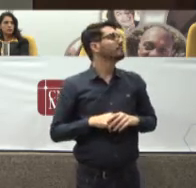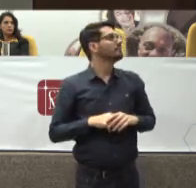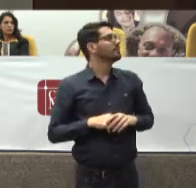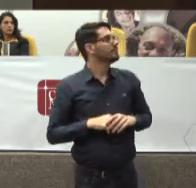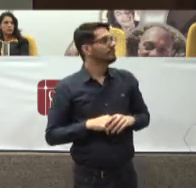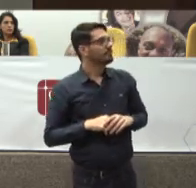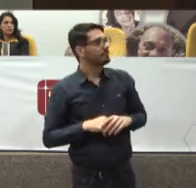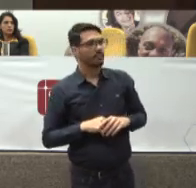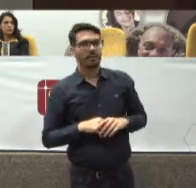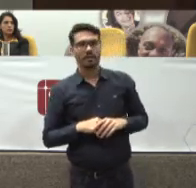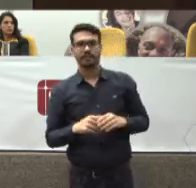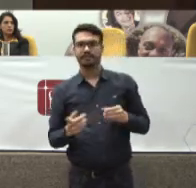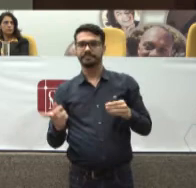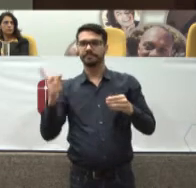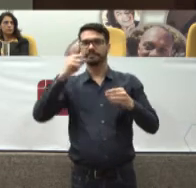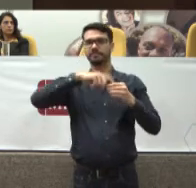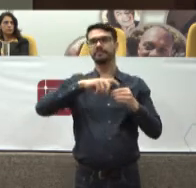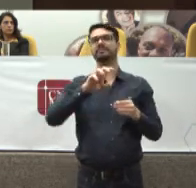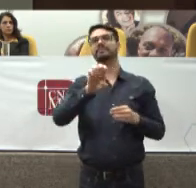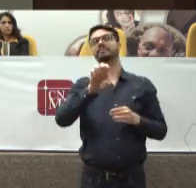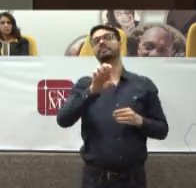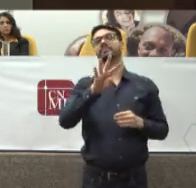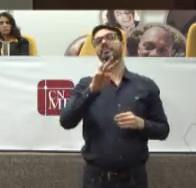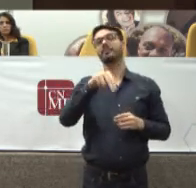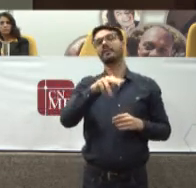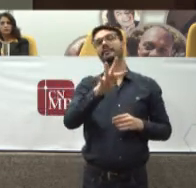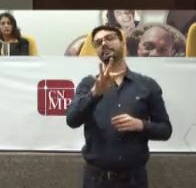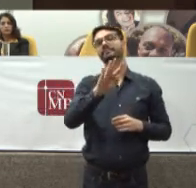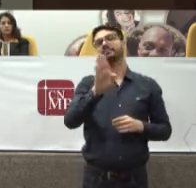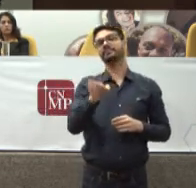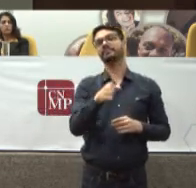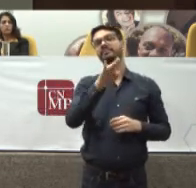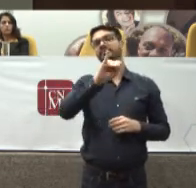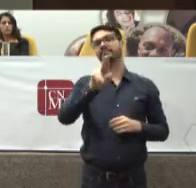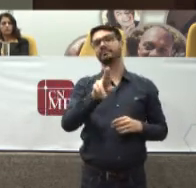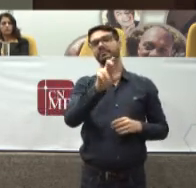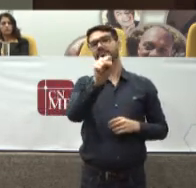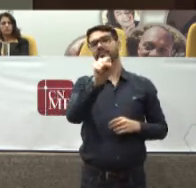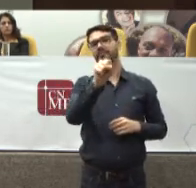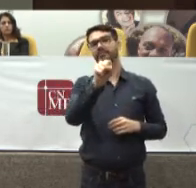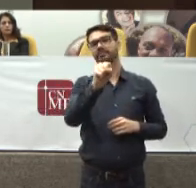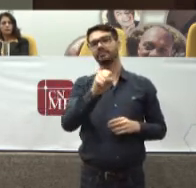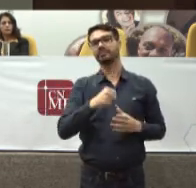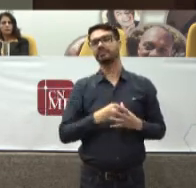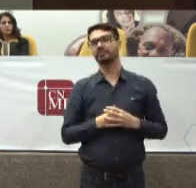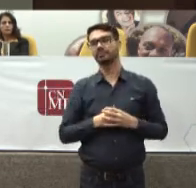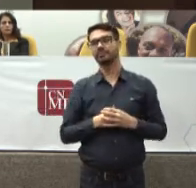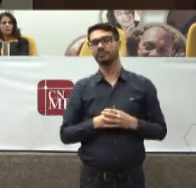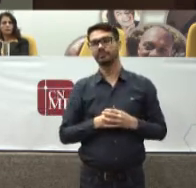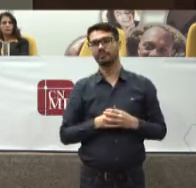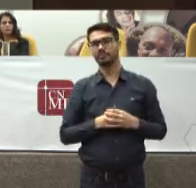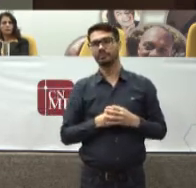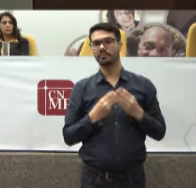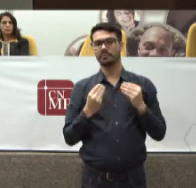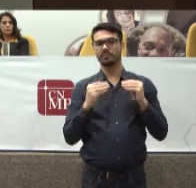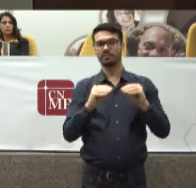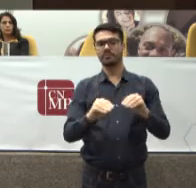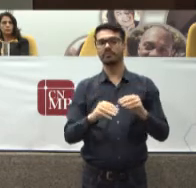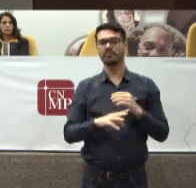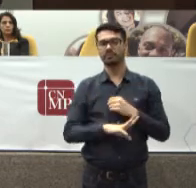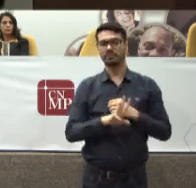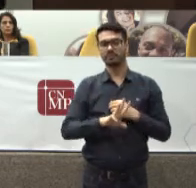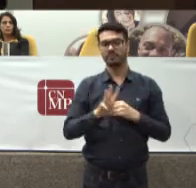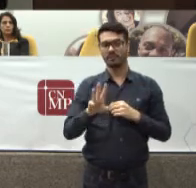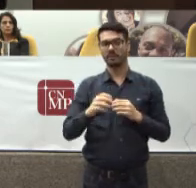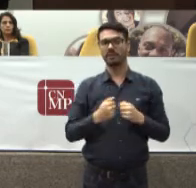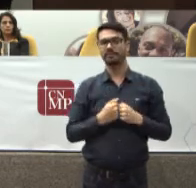Voltando ao Enatijus Essa plataforma eletrônica Está instalada No site do CNJ Ela